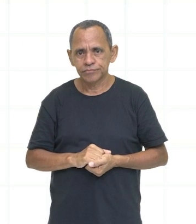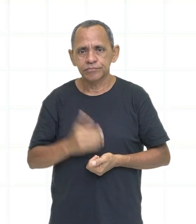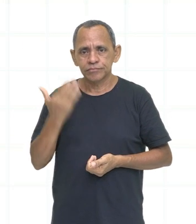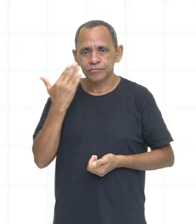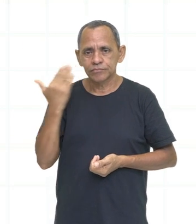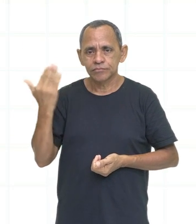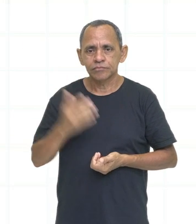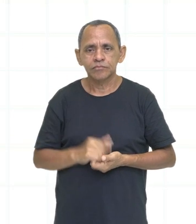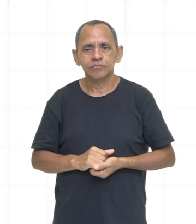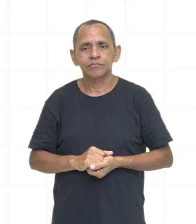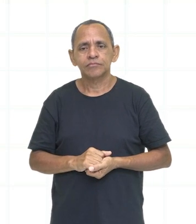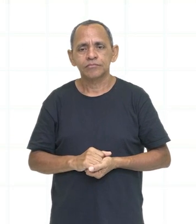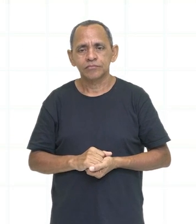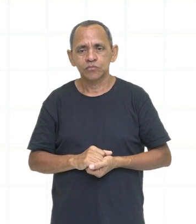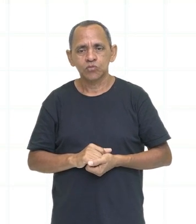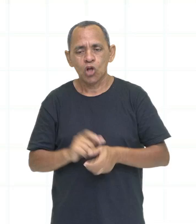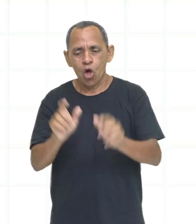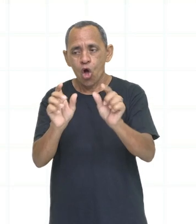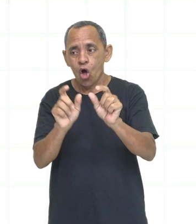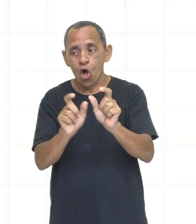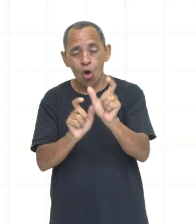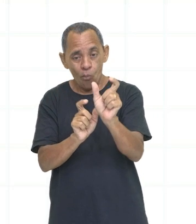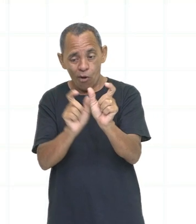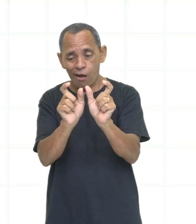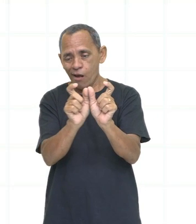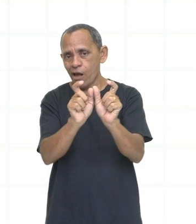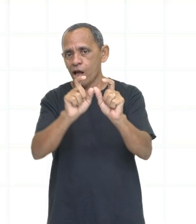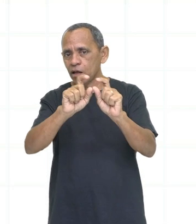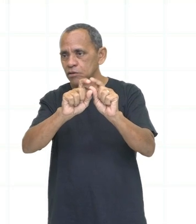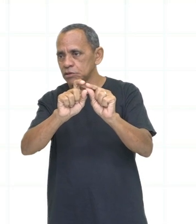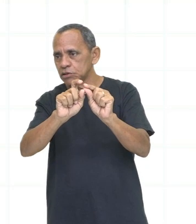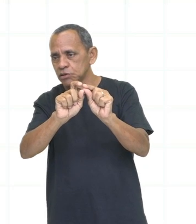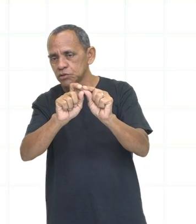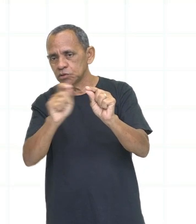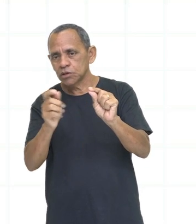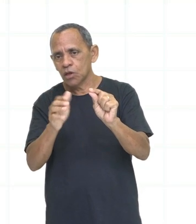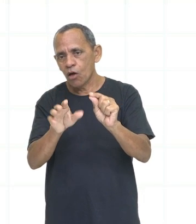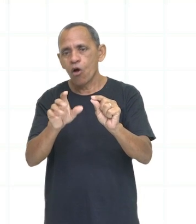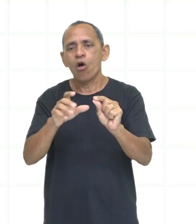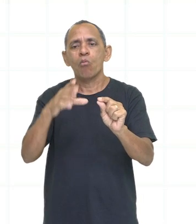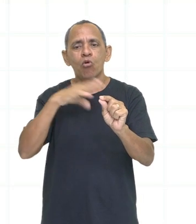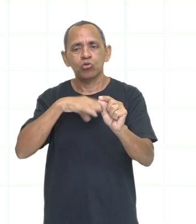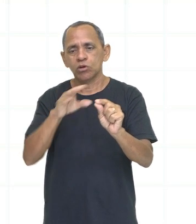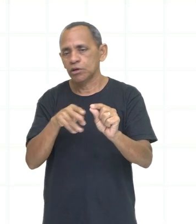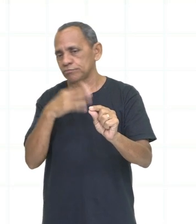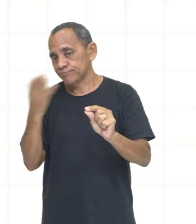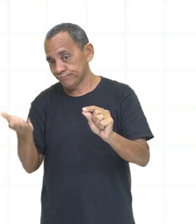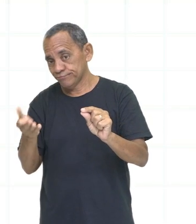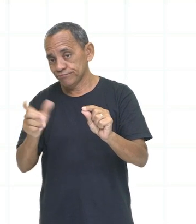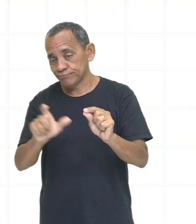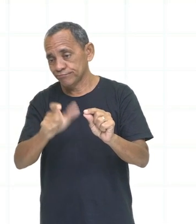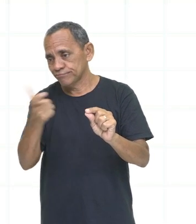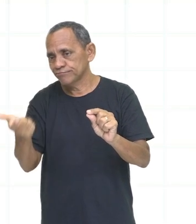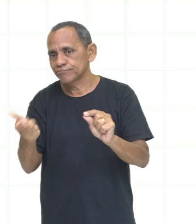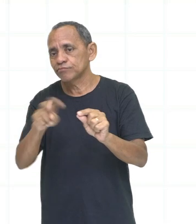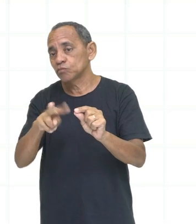que é deixar, partir. E o passado dele, left. Ele é um verbo irregular, tá?